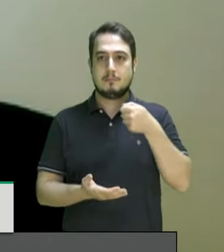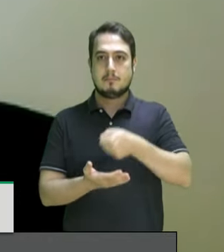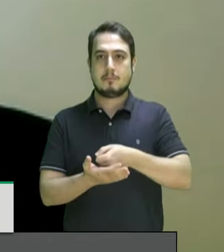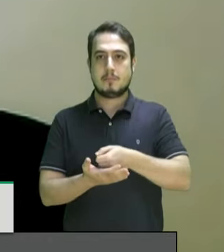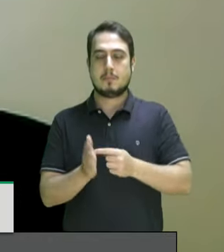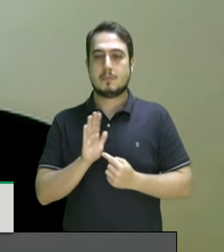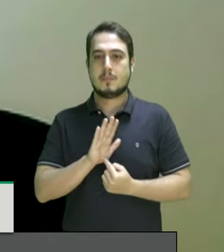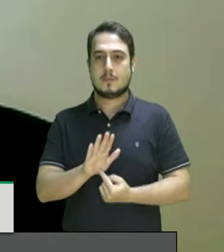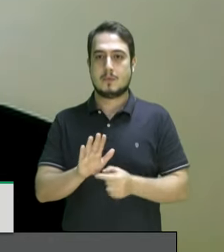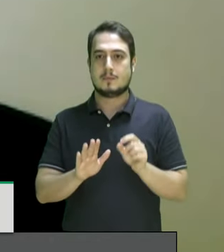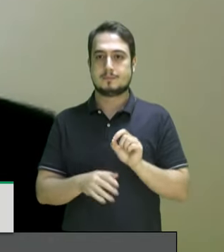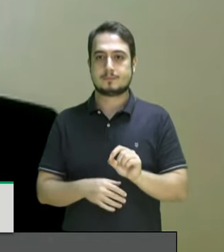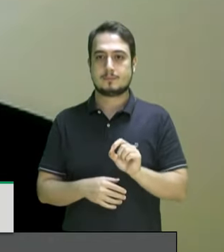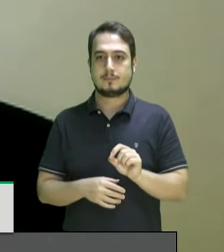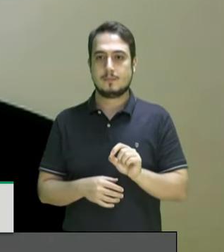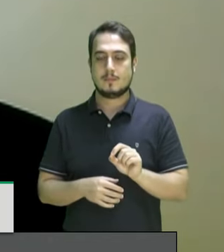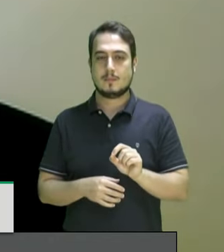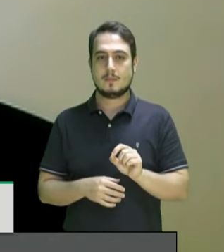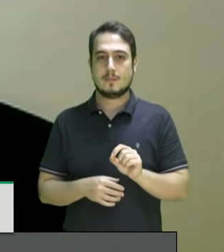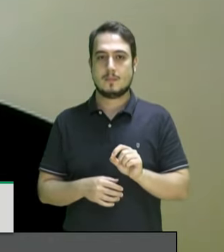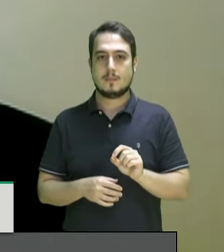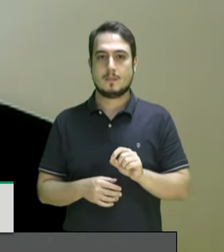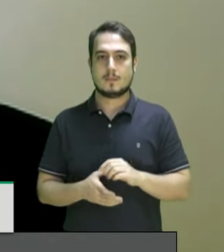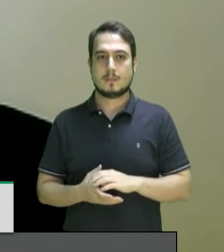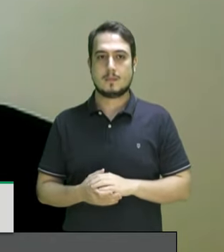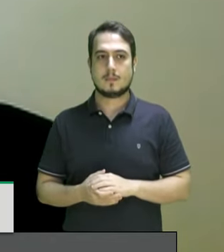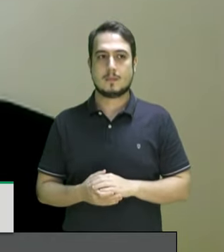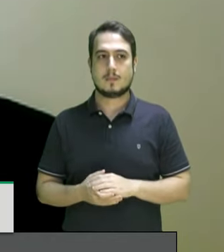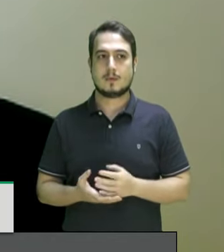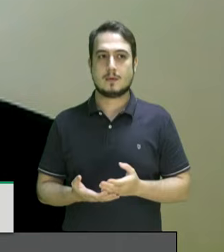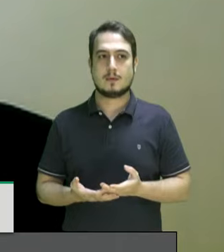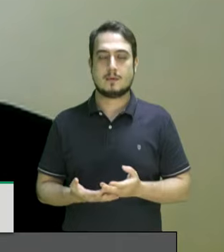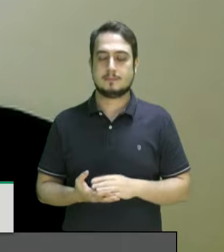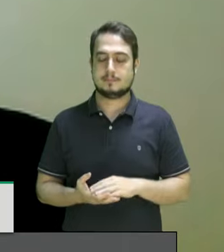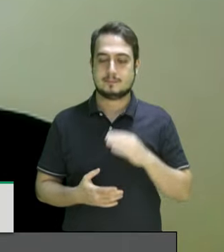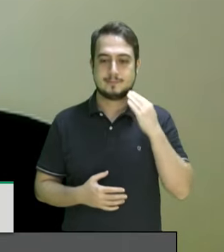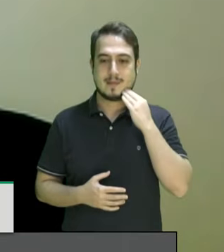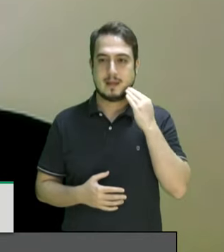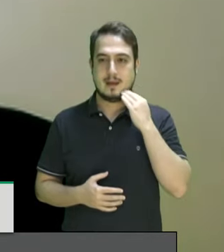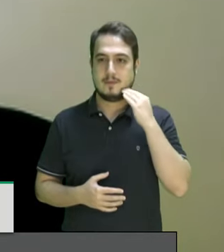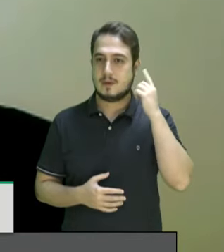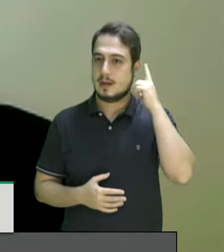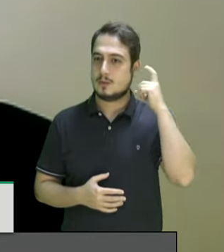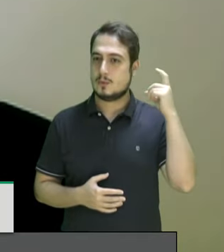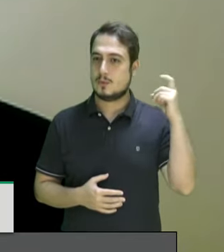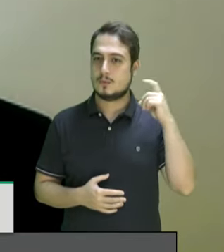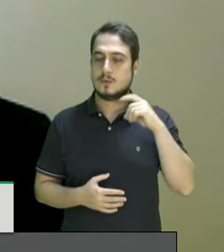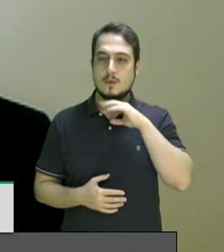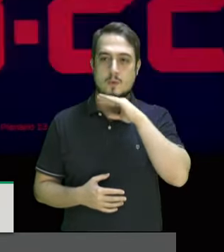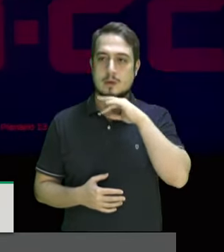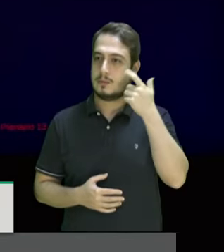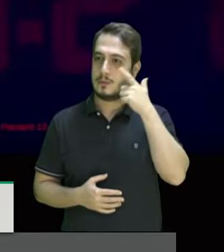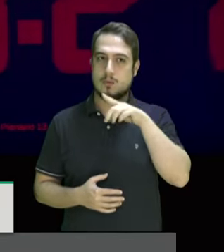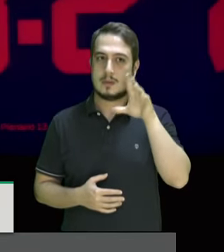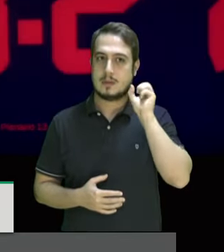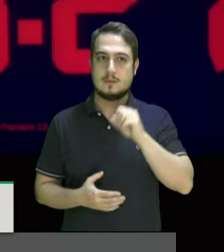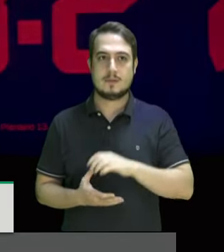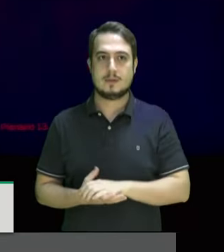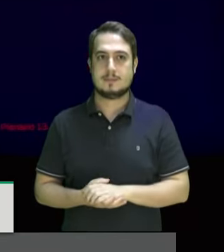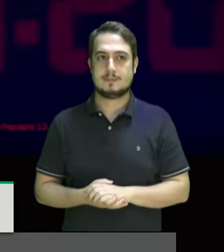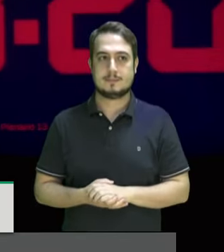que estavam comigo a compulsão com rabiscos a qual adquirir